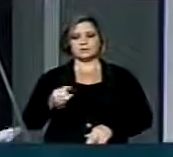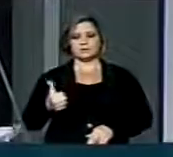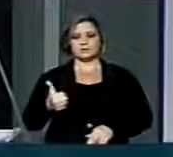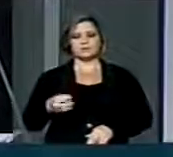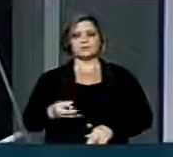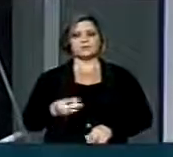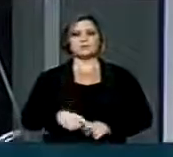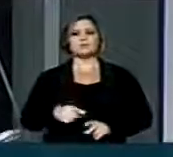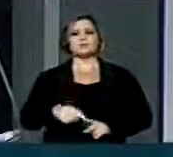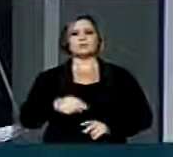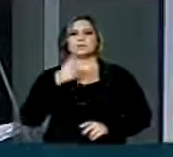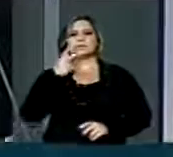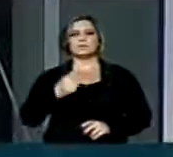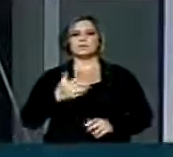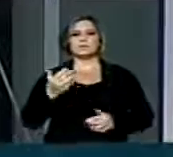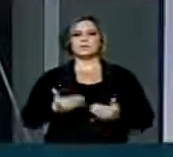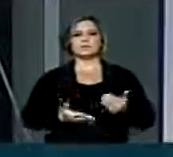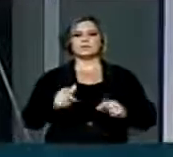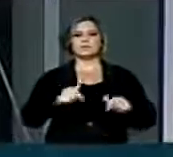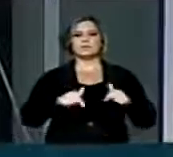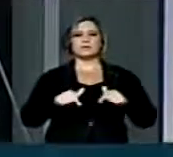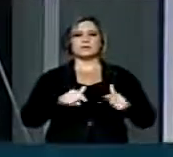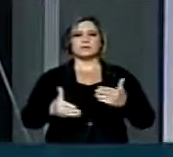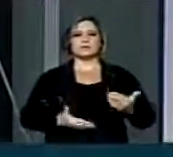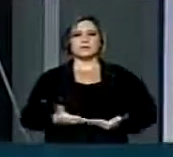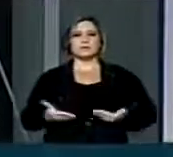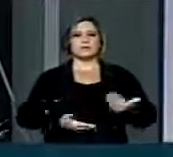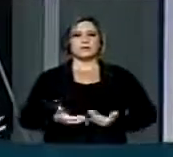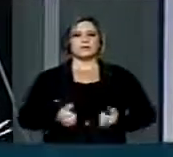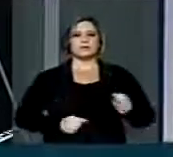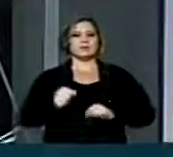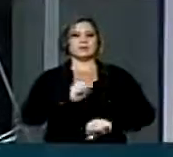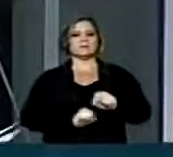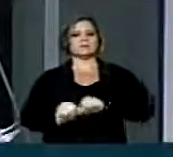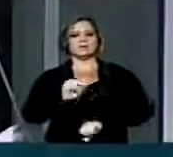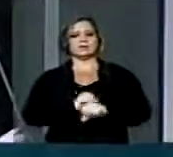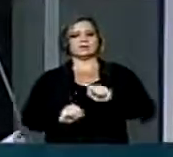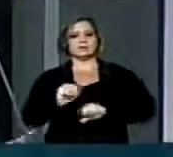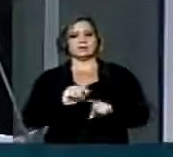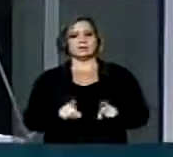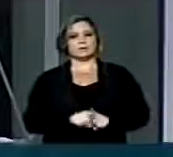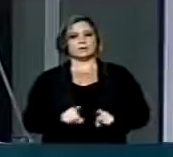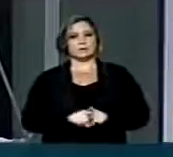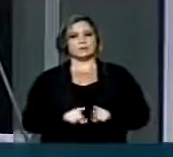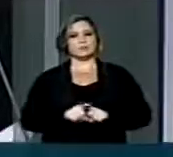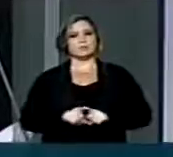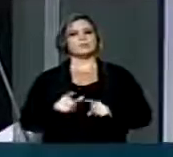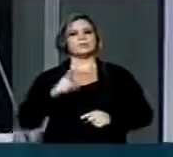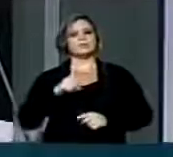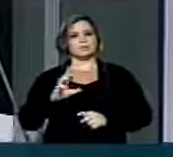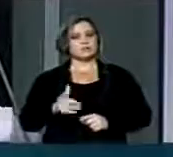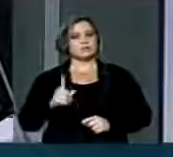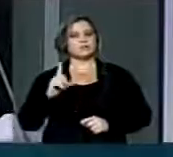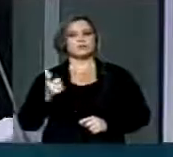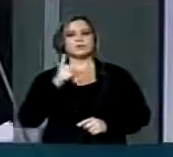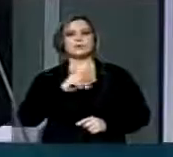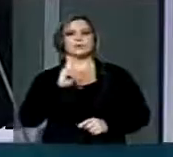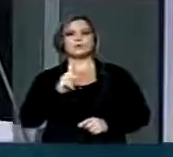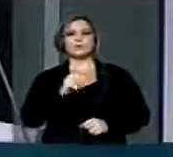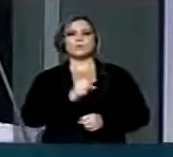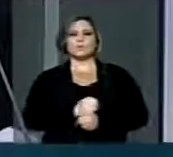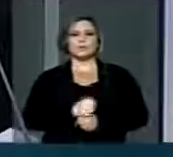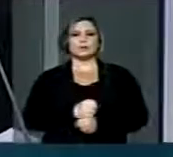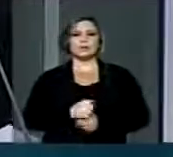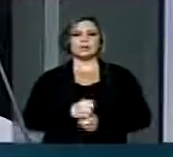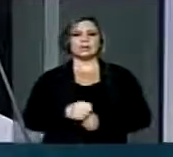estendendo aos trabalhadores domésticos direitos constitucionais já garantidos aos trabalhadores em geral. E após um ano de